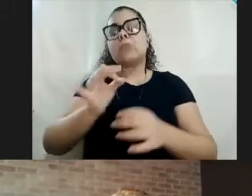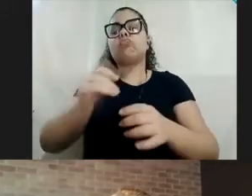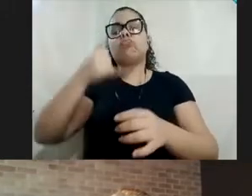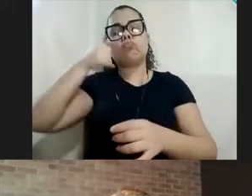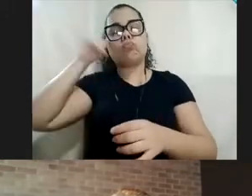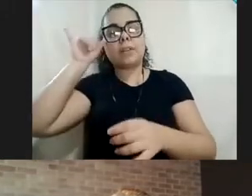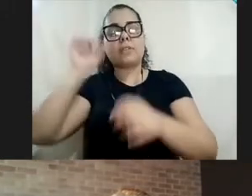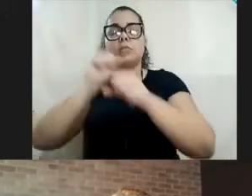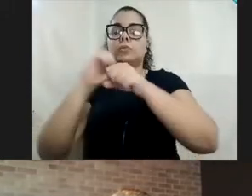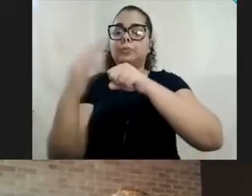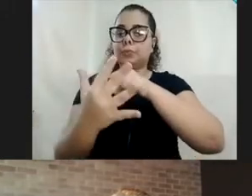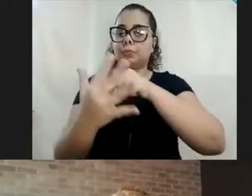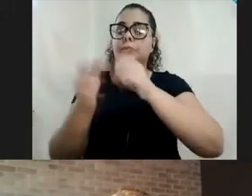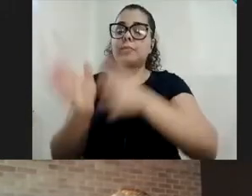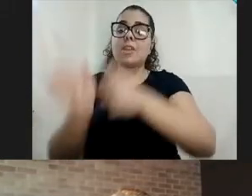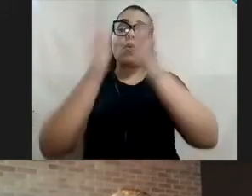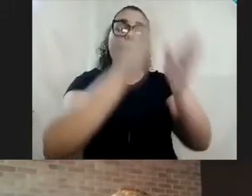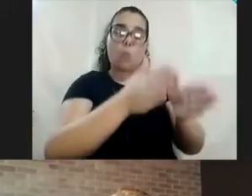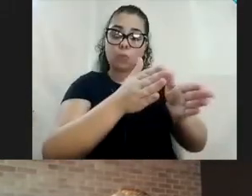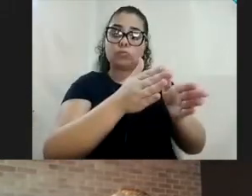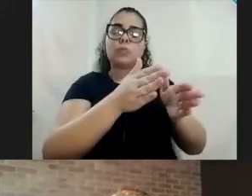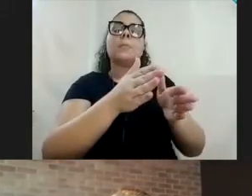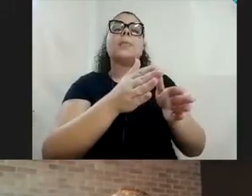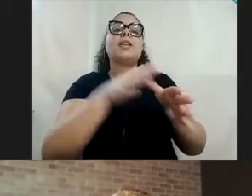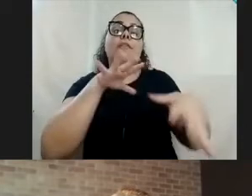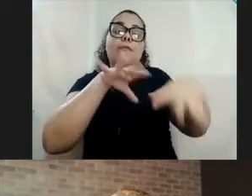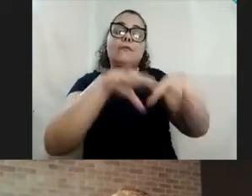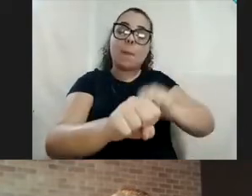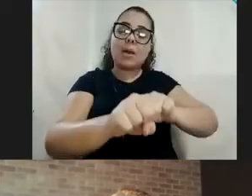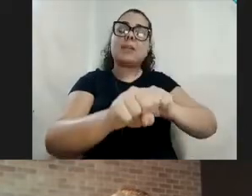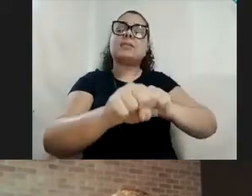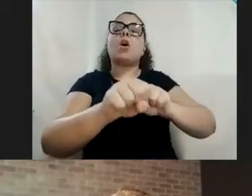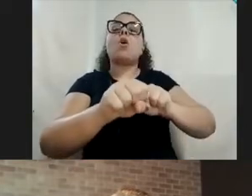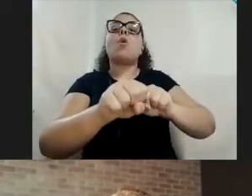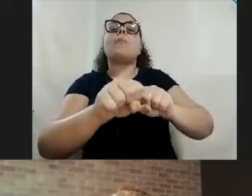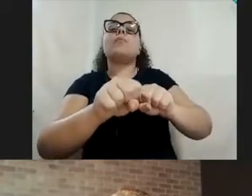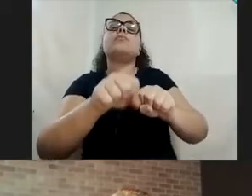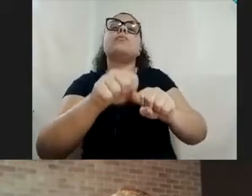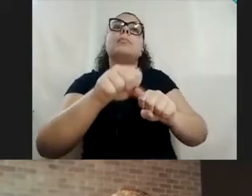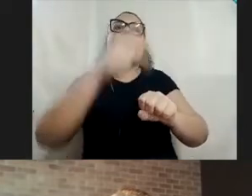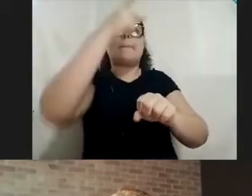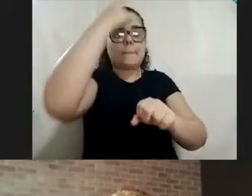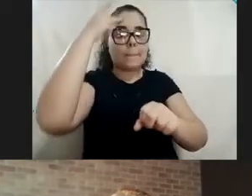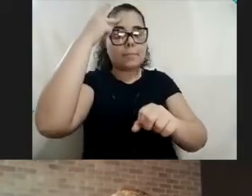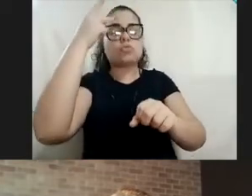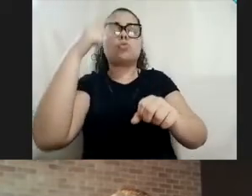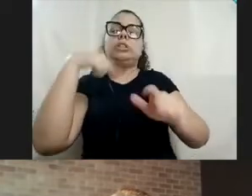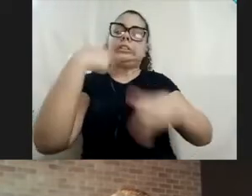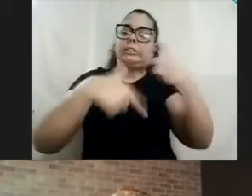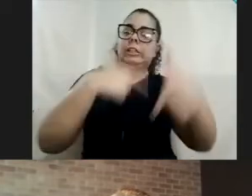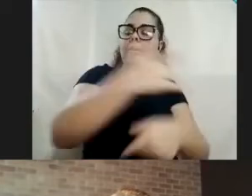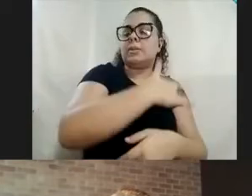o outro é de formação para facilitadores, para a gente de saúde, para a gente sociais, para cuidadores, né?